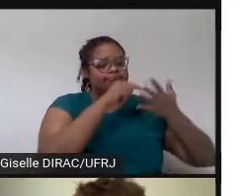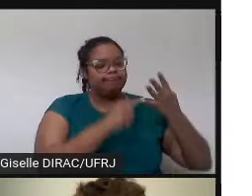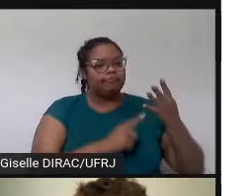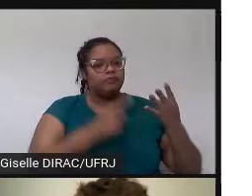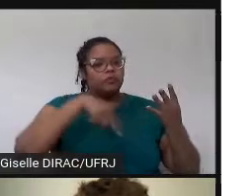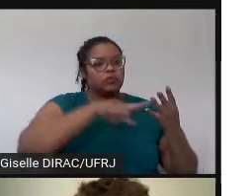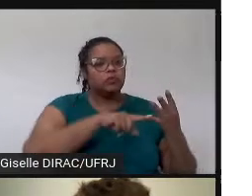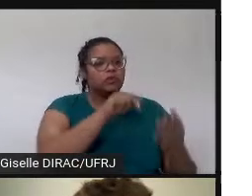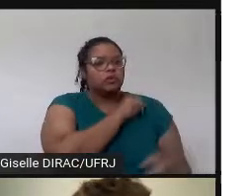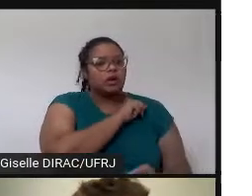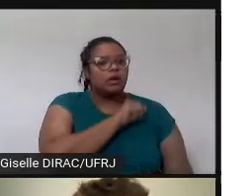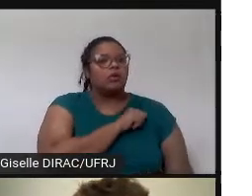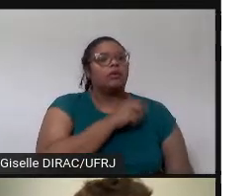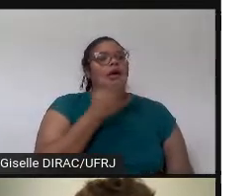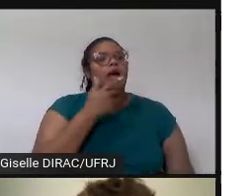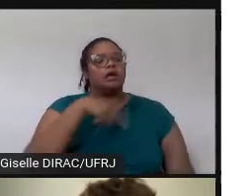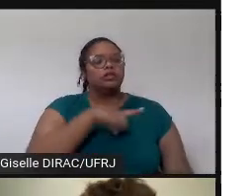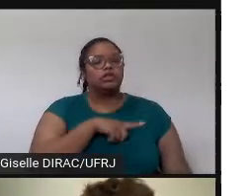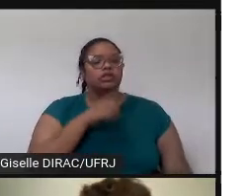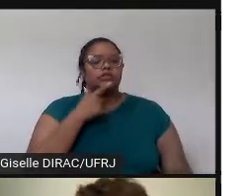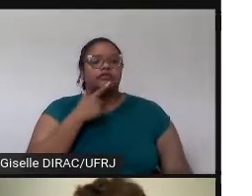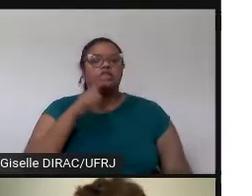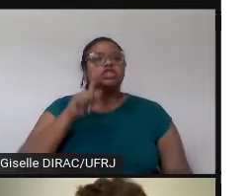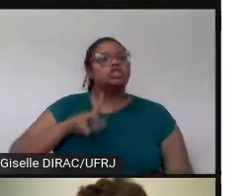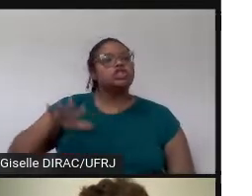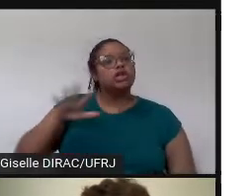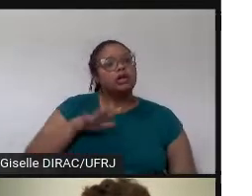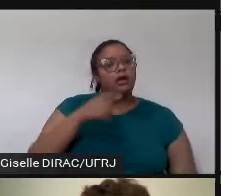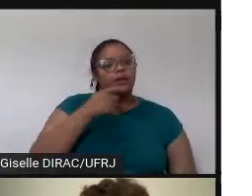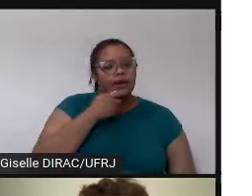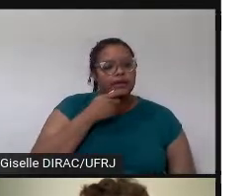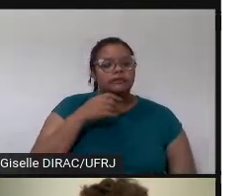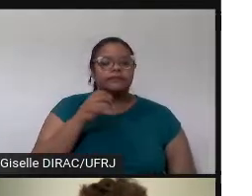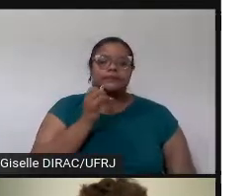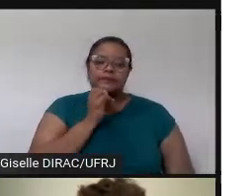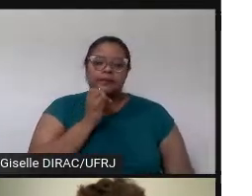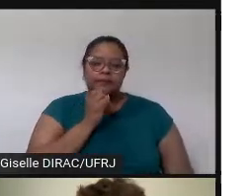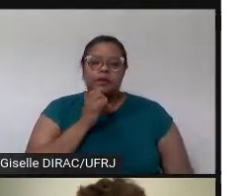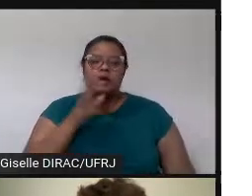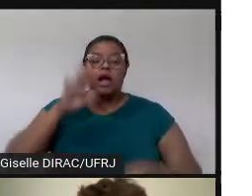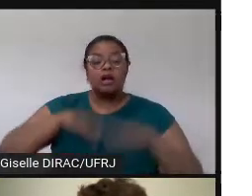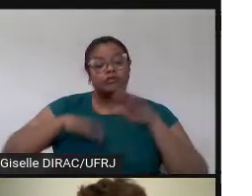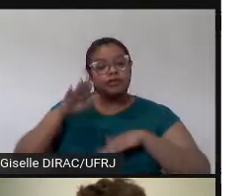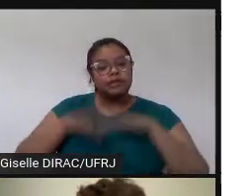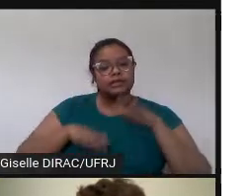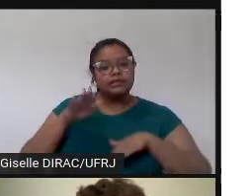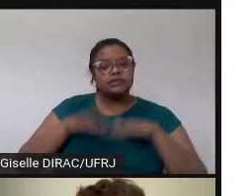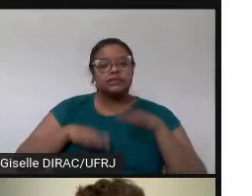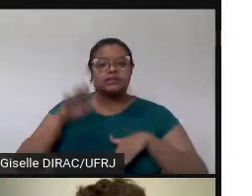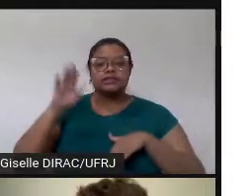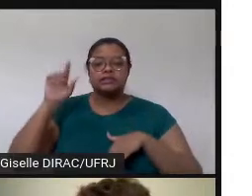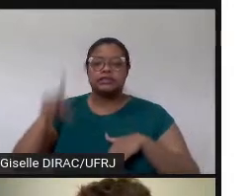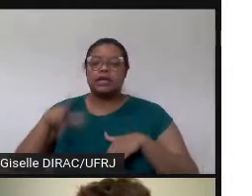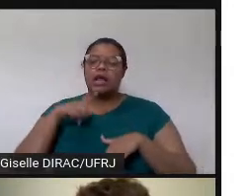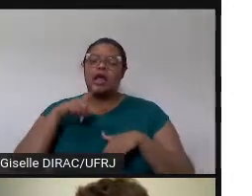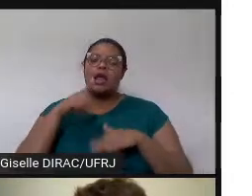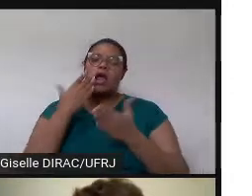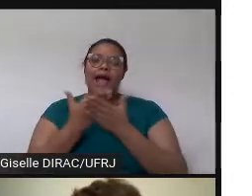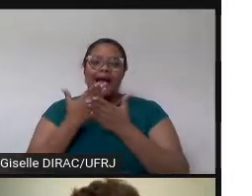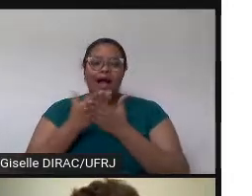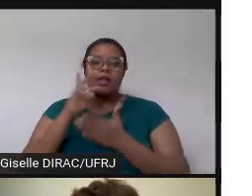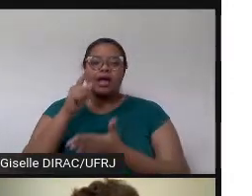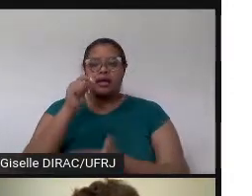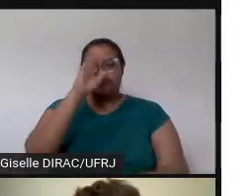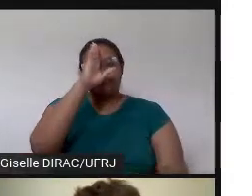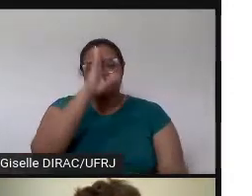trabalhamos questões, digamos assim, mais gerais de inglês. Aí nós oferecemos essas aulas gratuitamente,